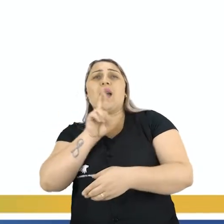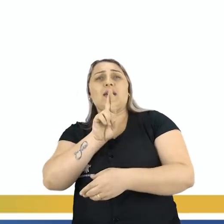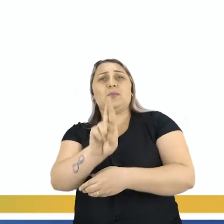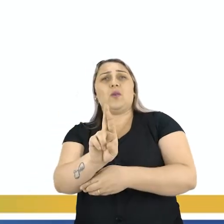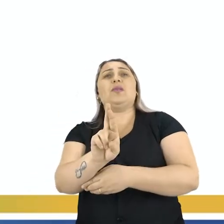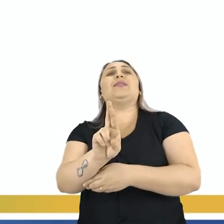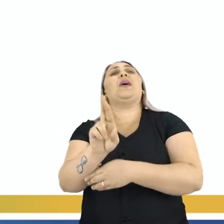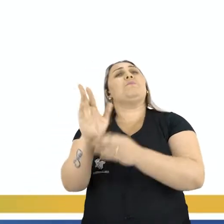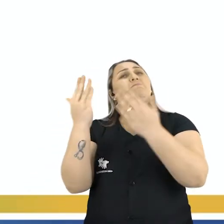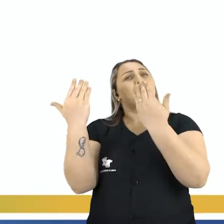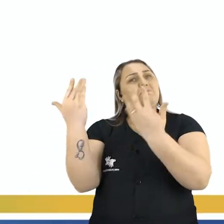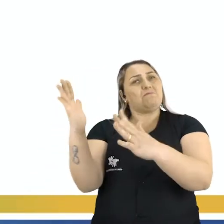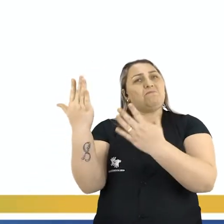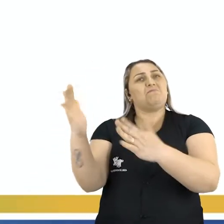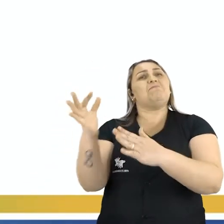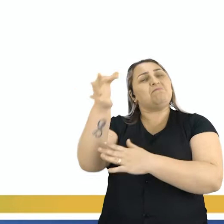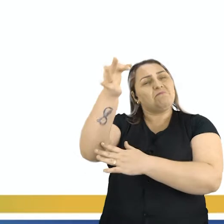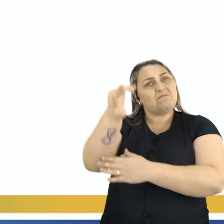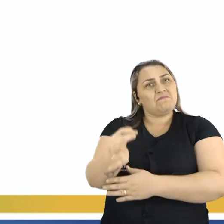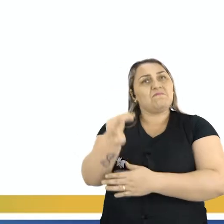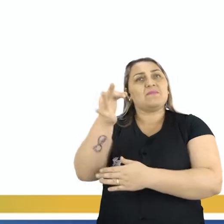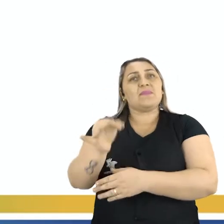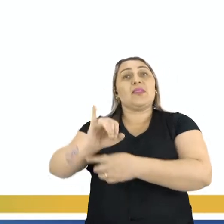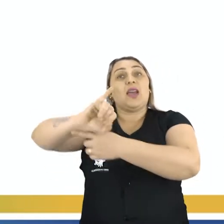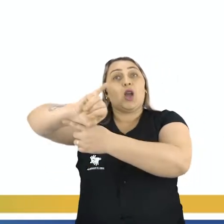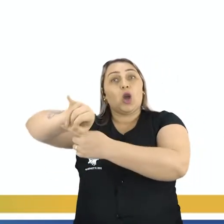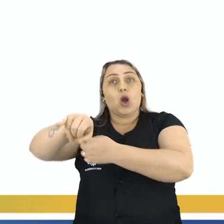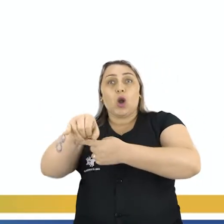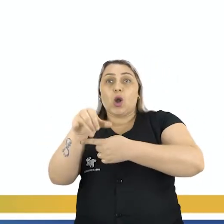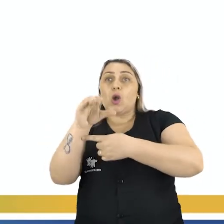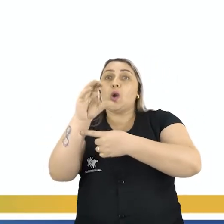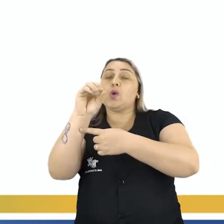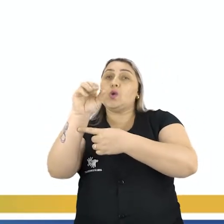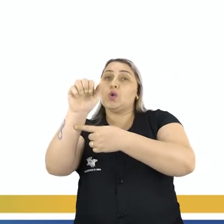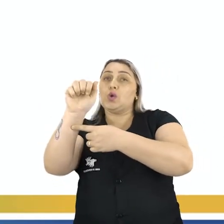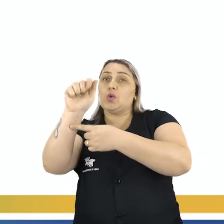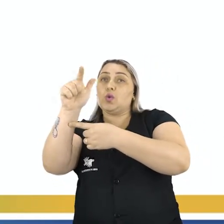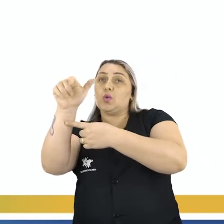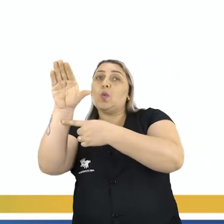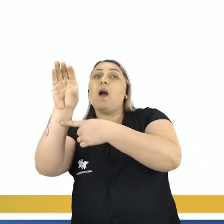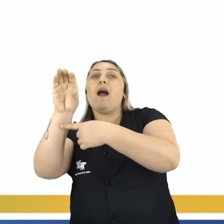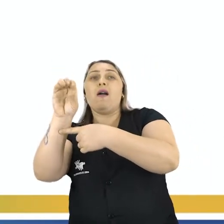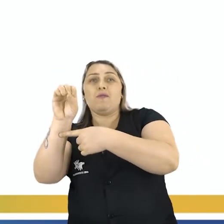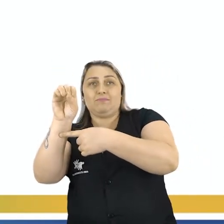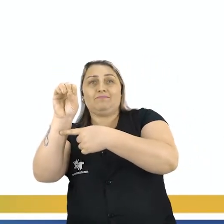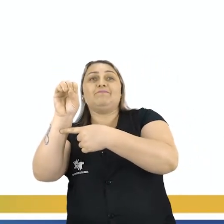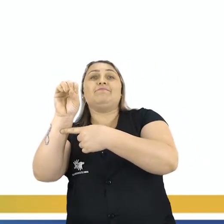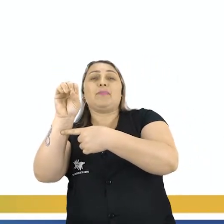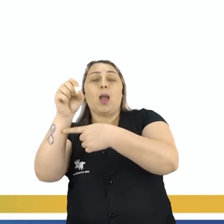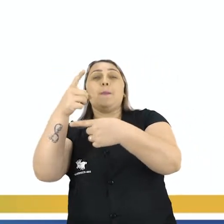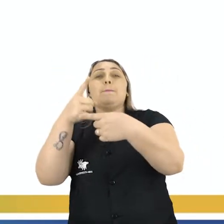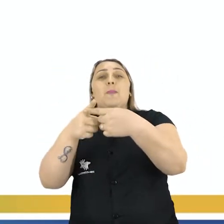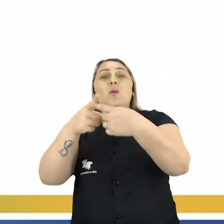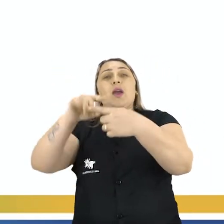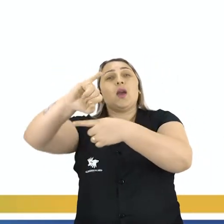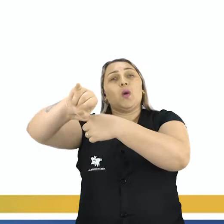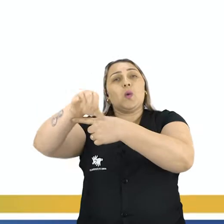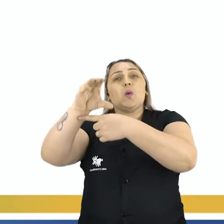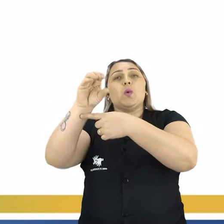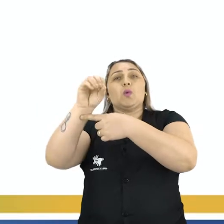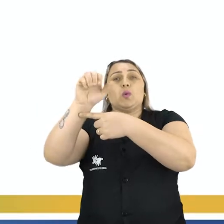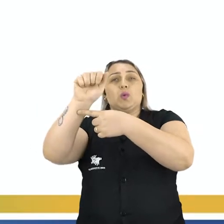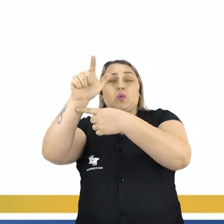Muito bem, certamente você acertou Só pode ser o João Porque o João, a